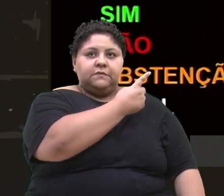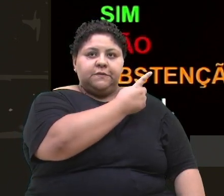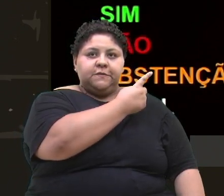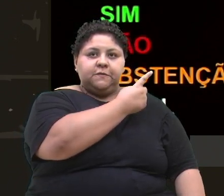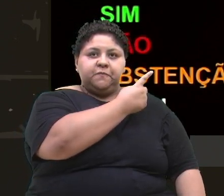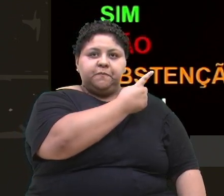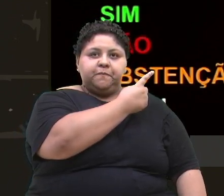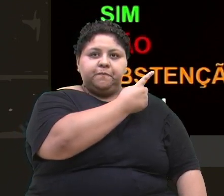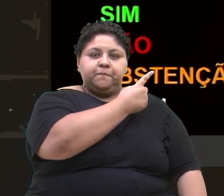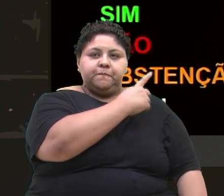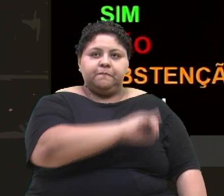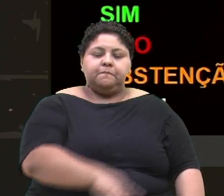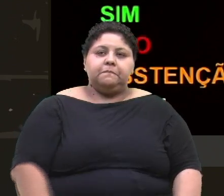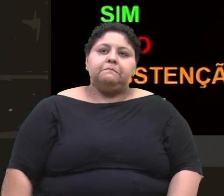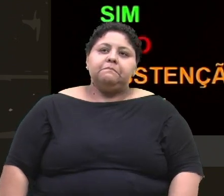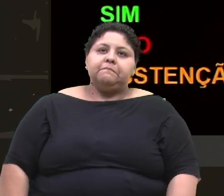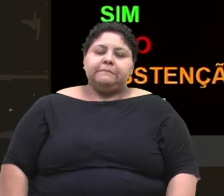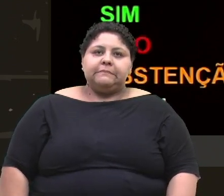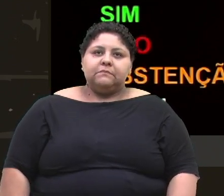Santos vota sim.